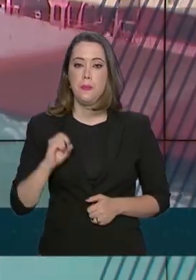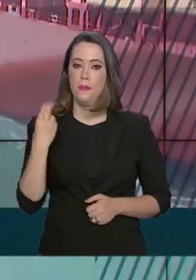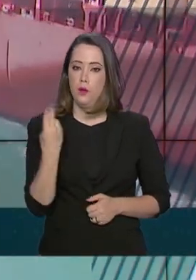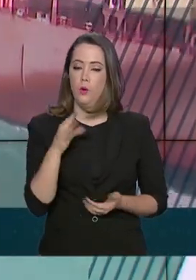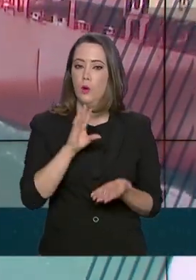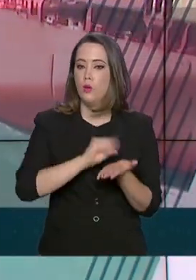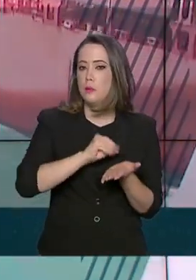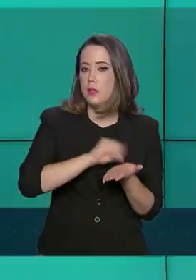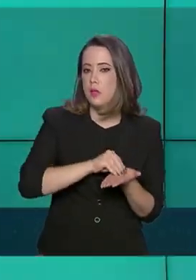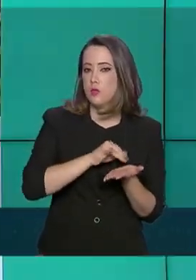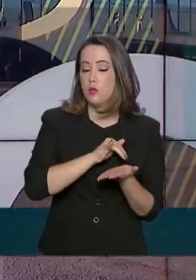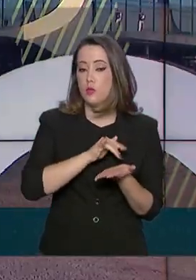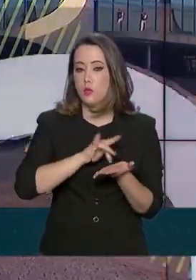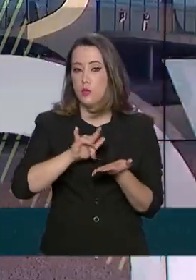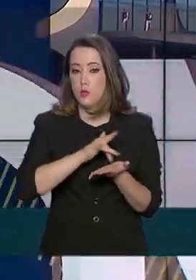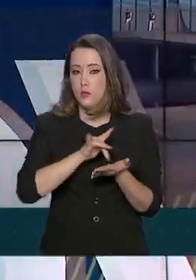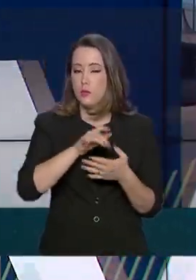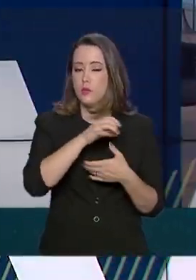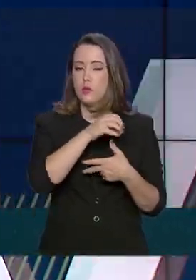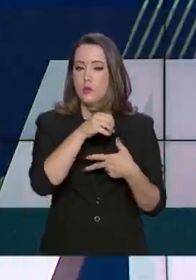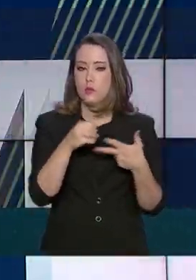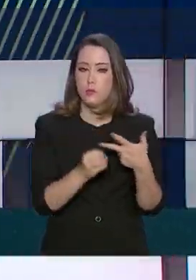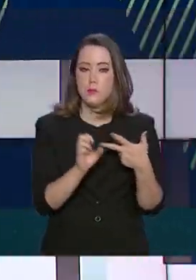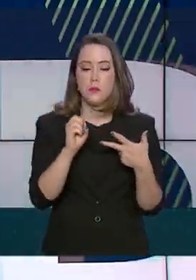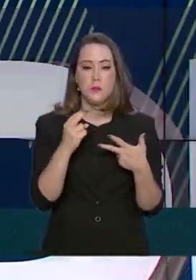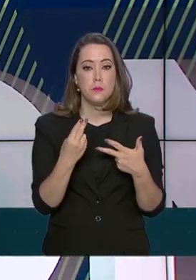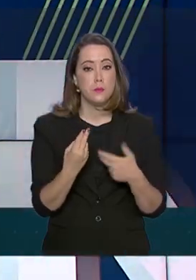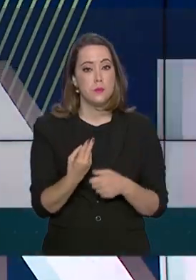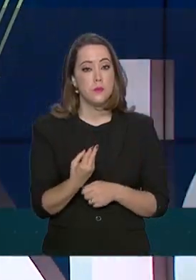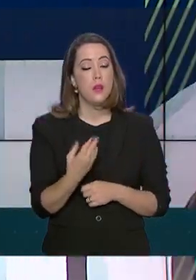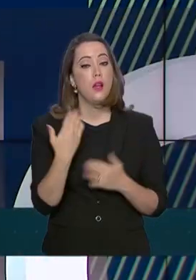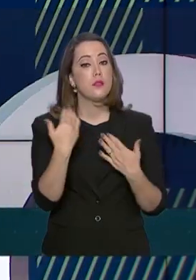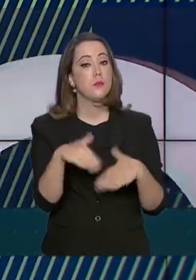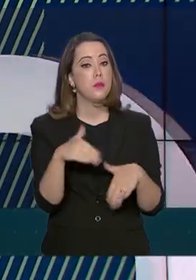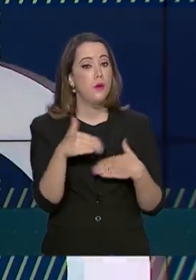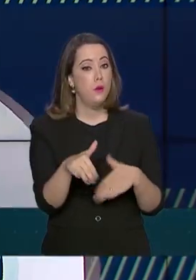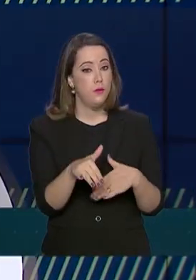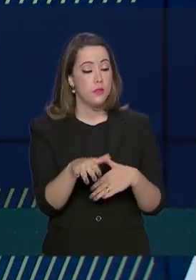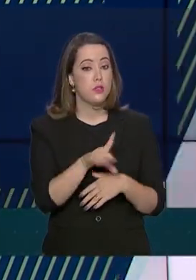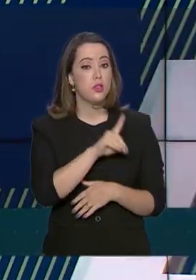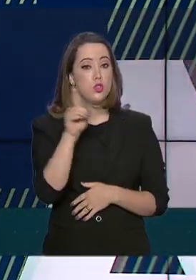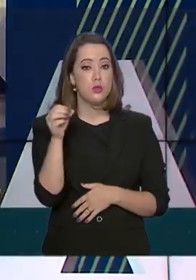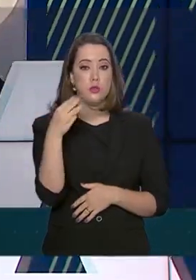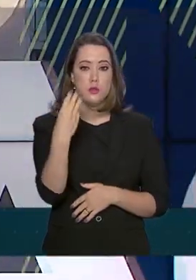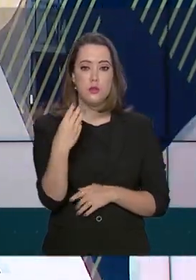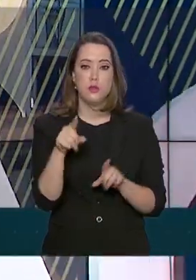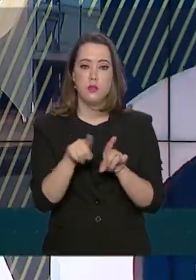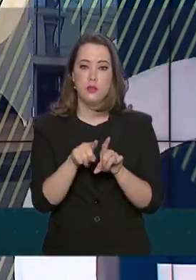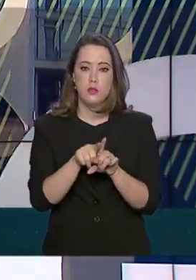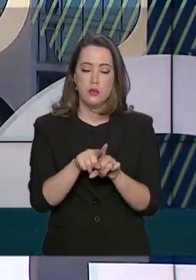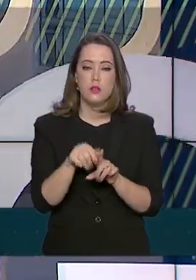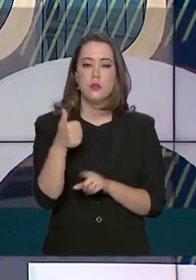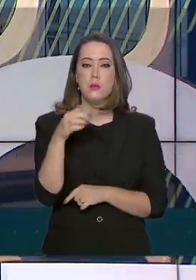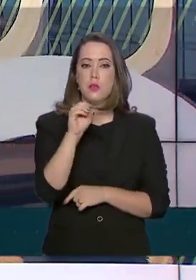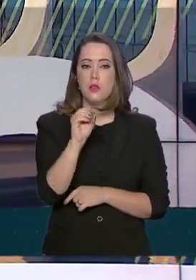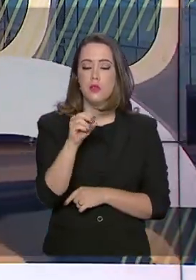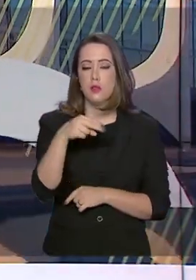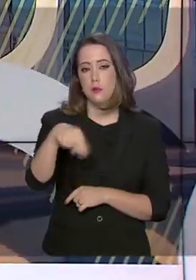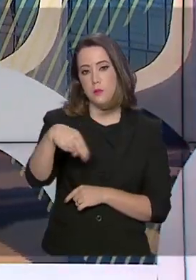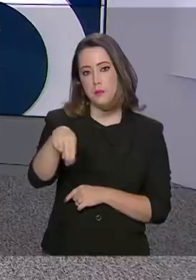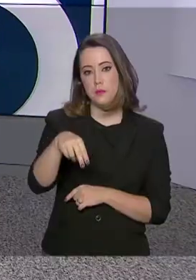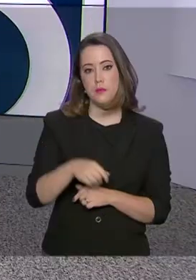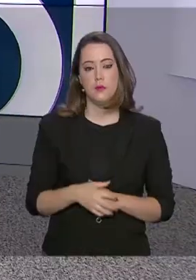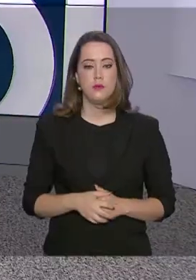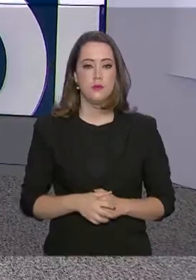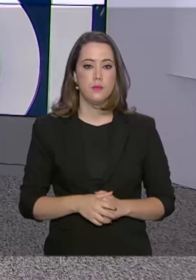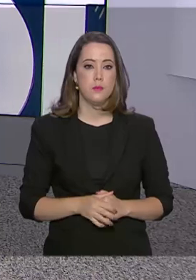ou então no aplicativo do Enem pelo celular ou tablet. As provas, serão aplicadas nos dias 3 e 10 de novembro.